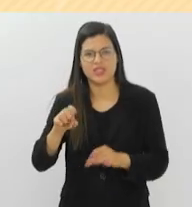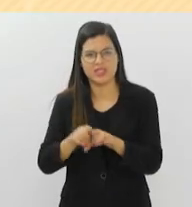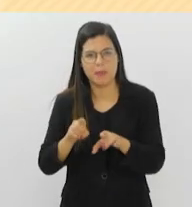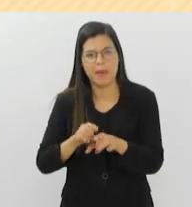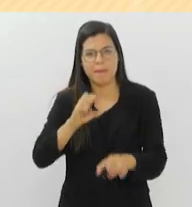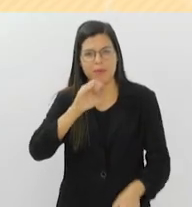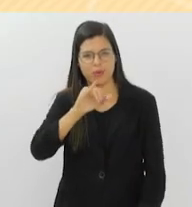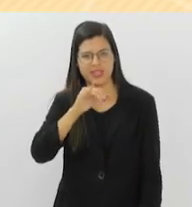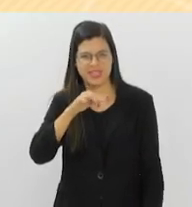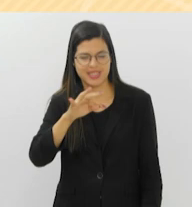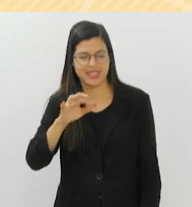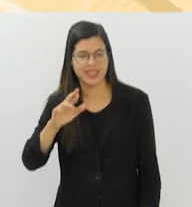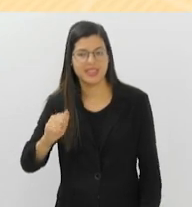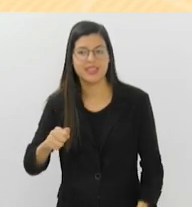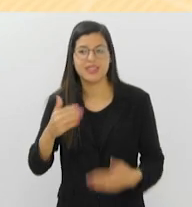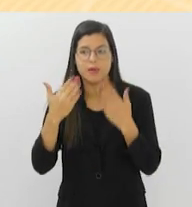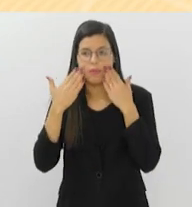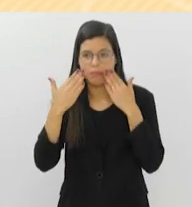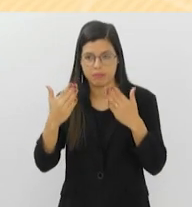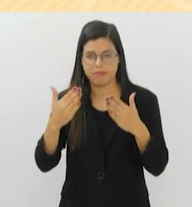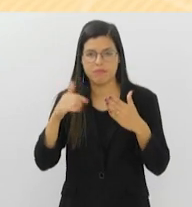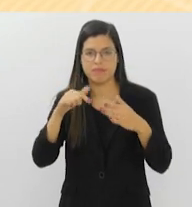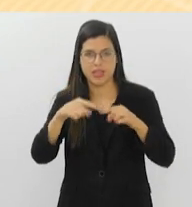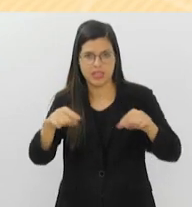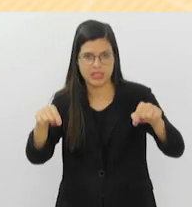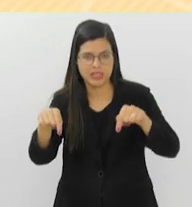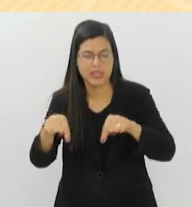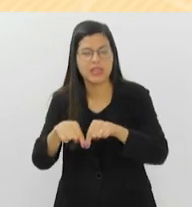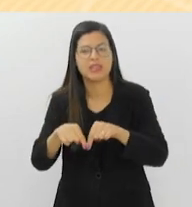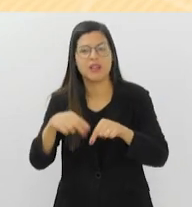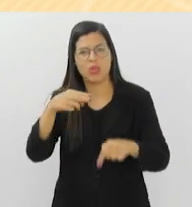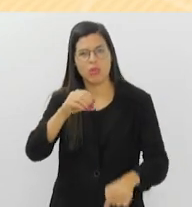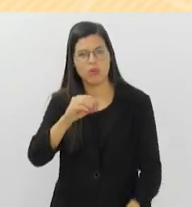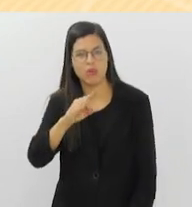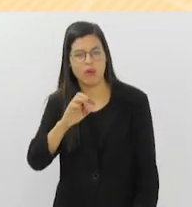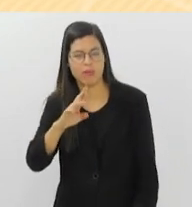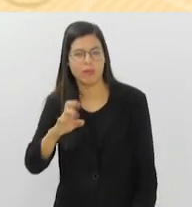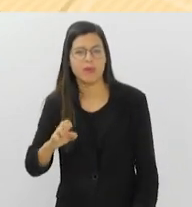A apresentação acontece no Salão Nobre do Palácio e a entrada é franca.